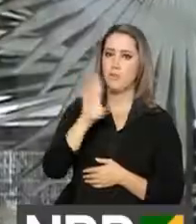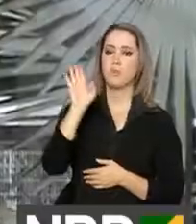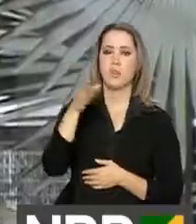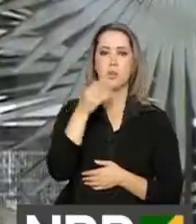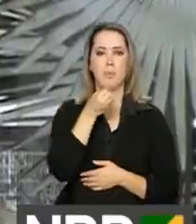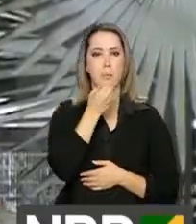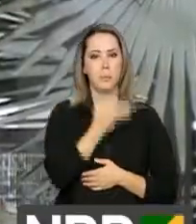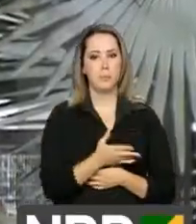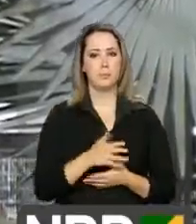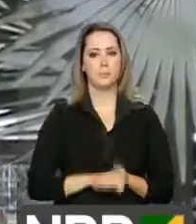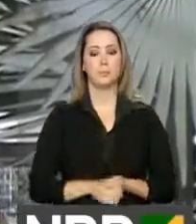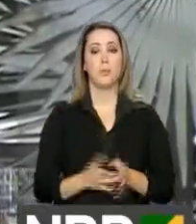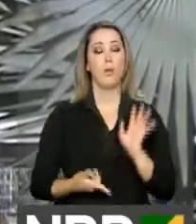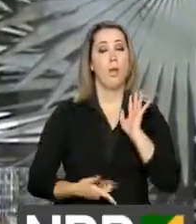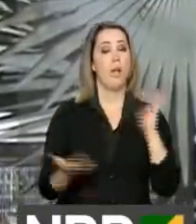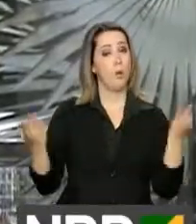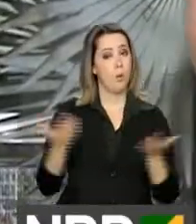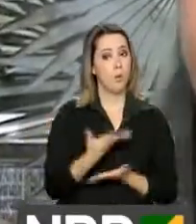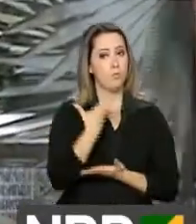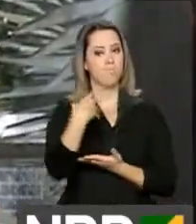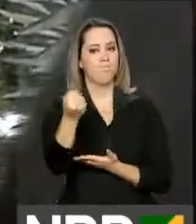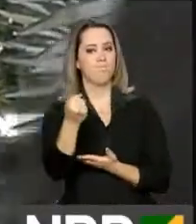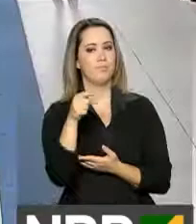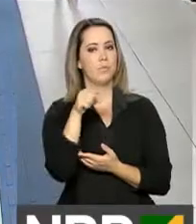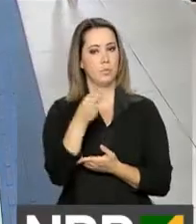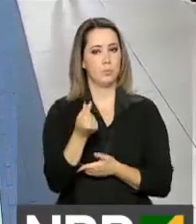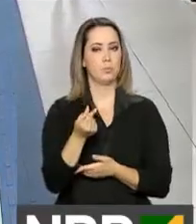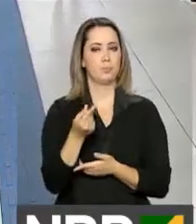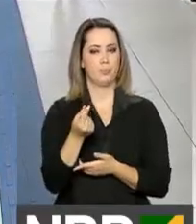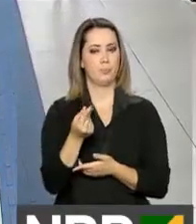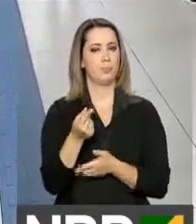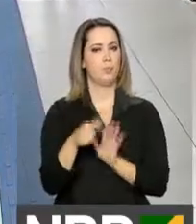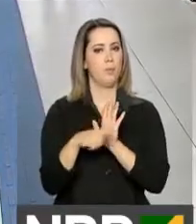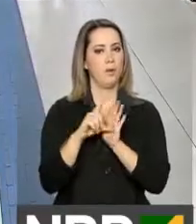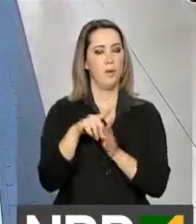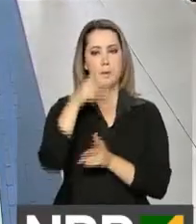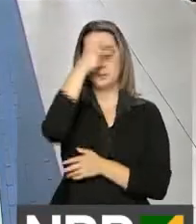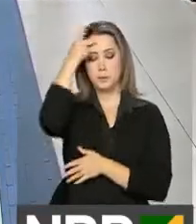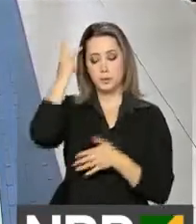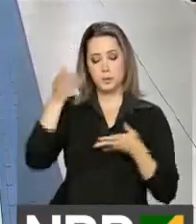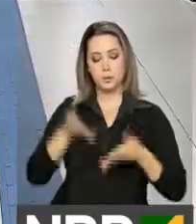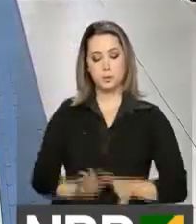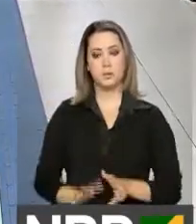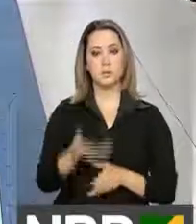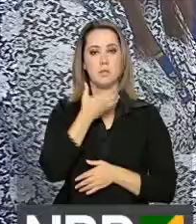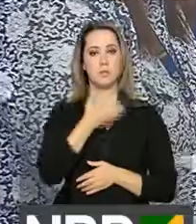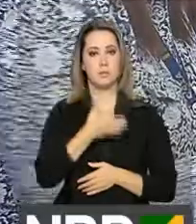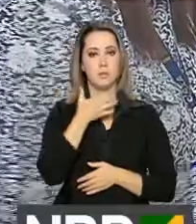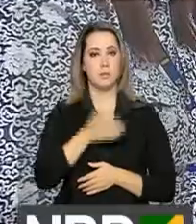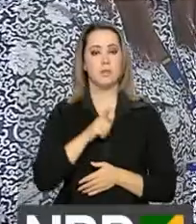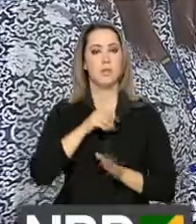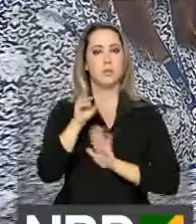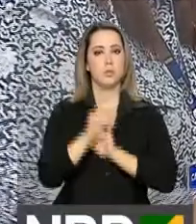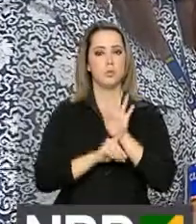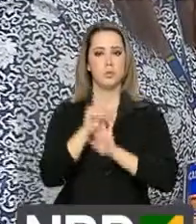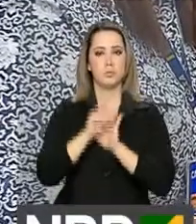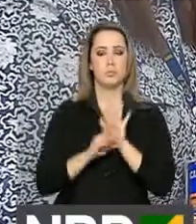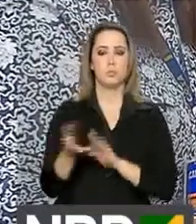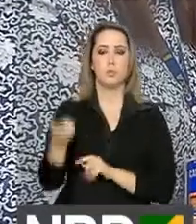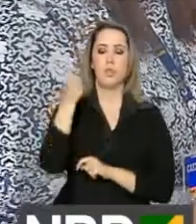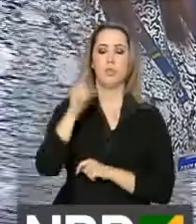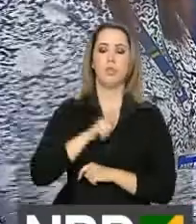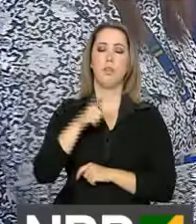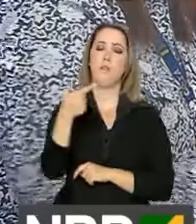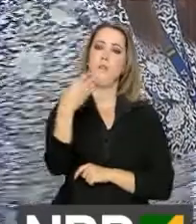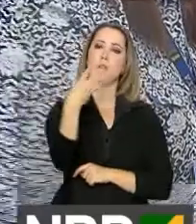Com a antecipação, assim como a Caroline e os trabalhadores nascidos em dezembro com direito ao saque, agora tem